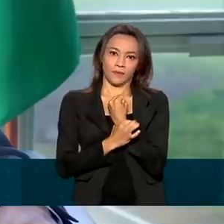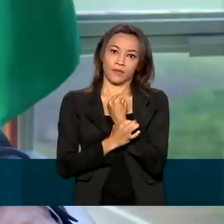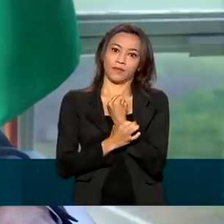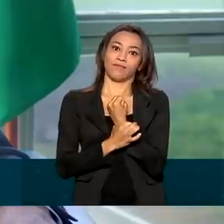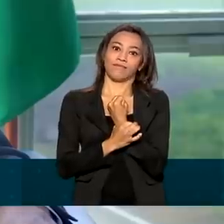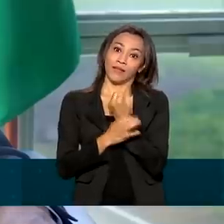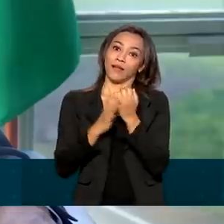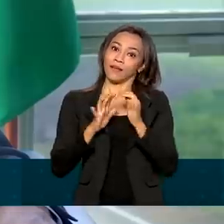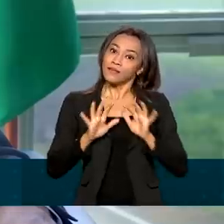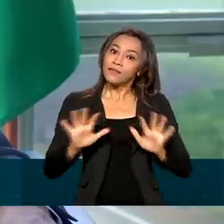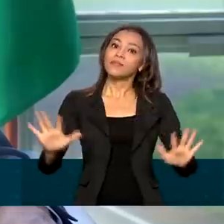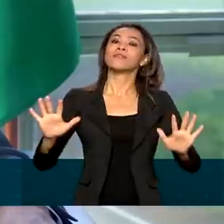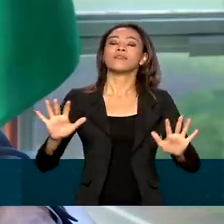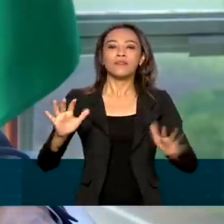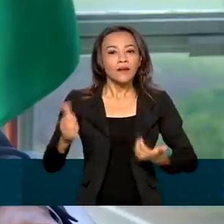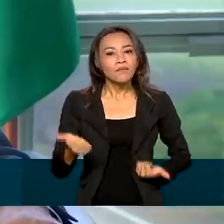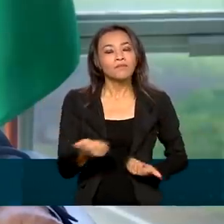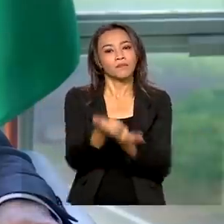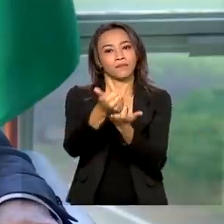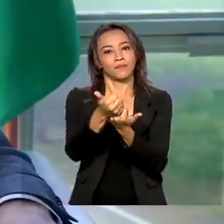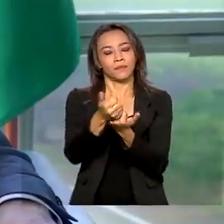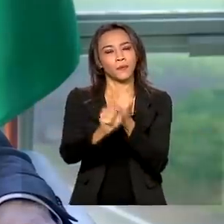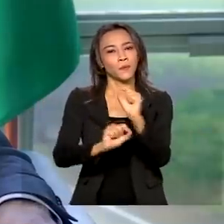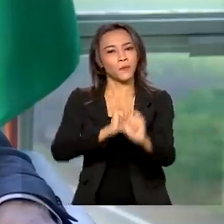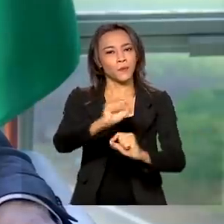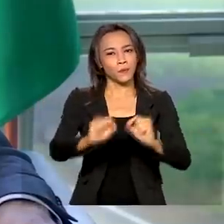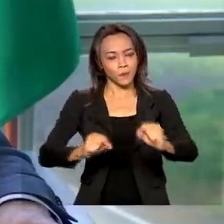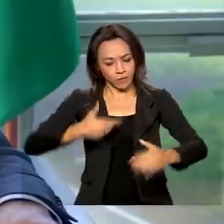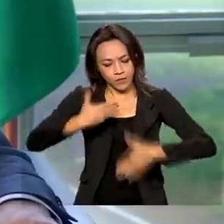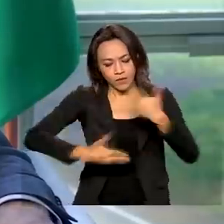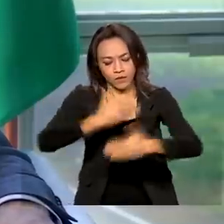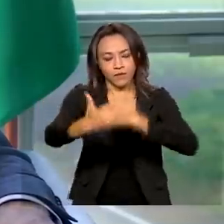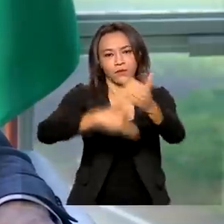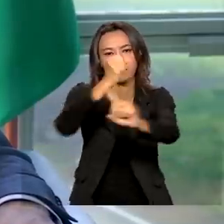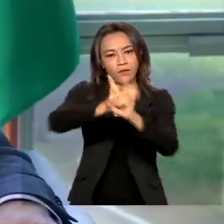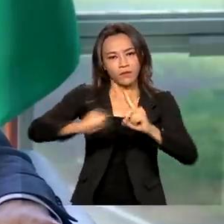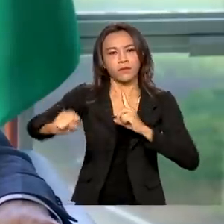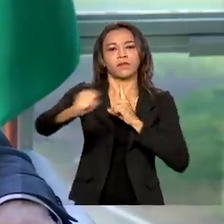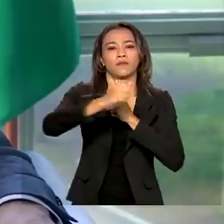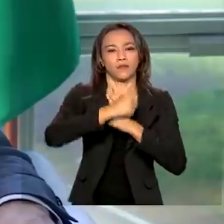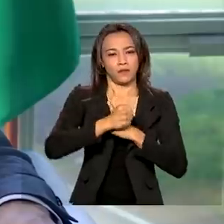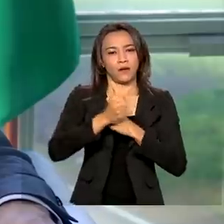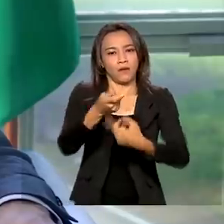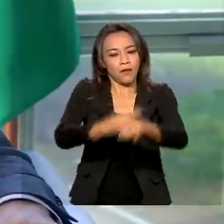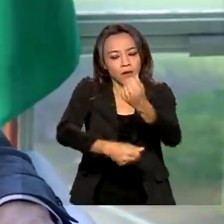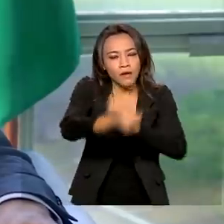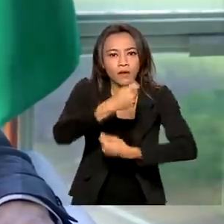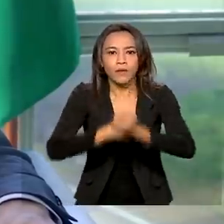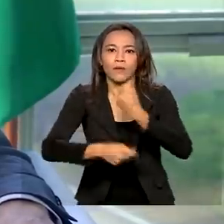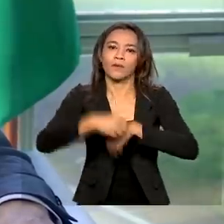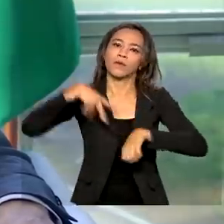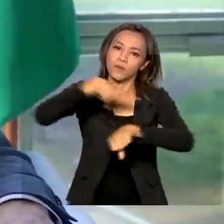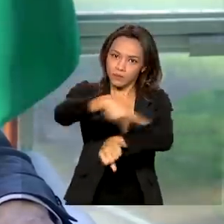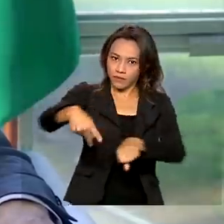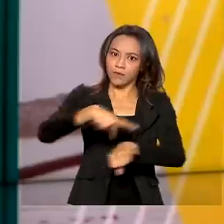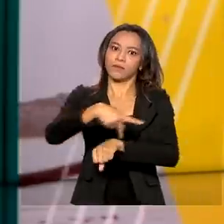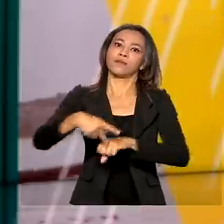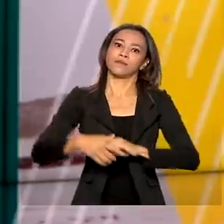e assim contribuir para o desenvolvimento social e econômico do nosso